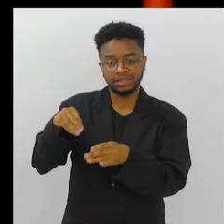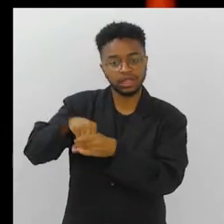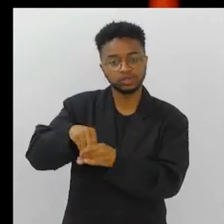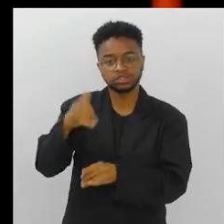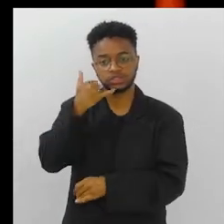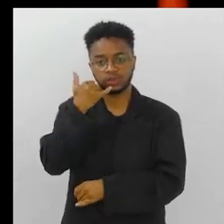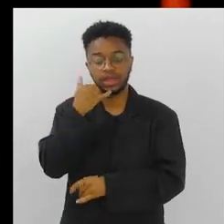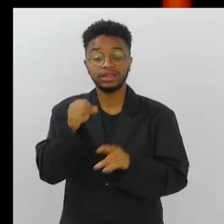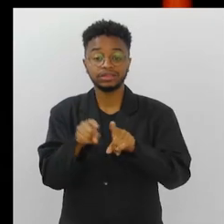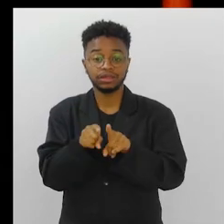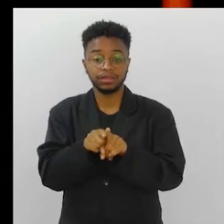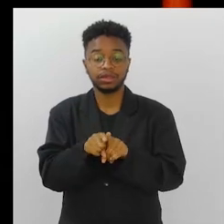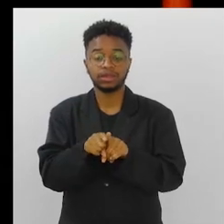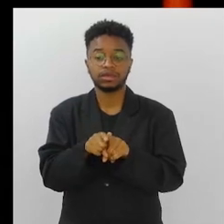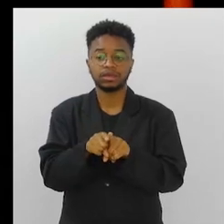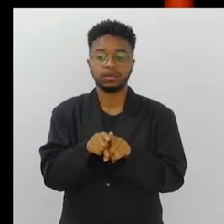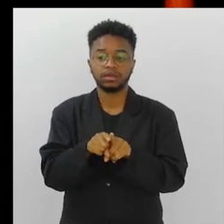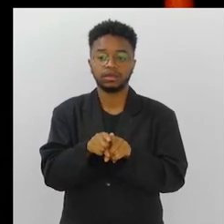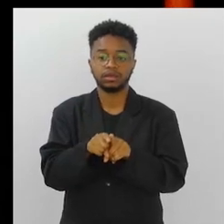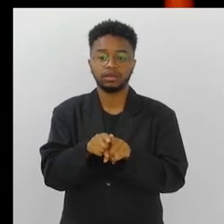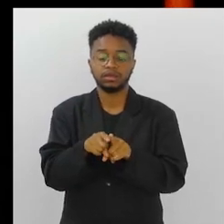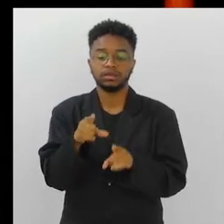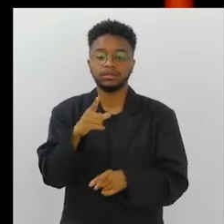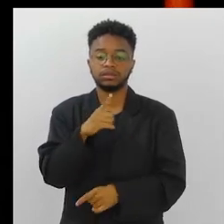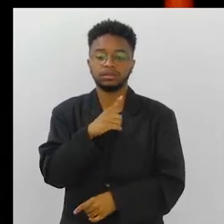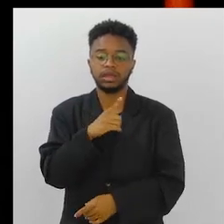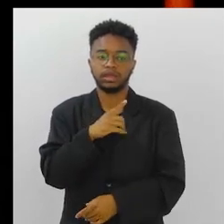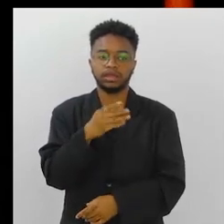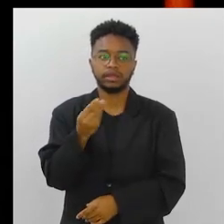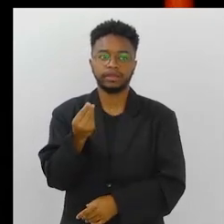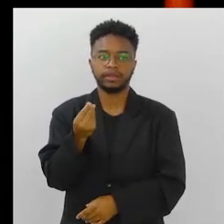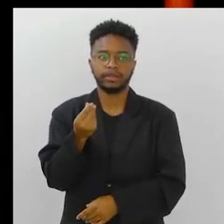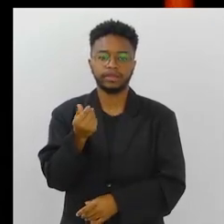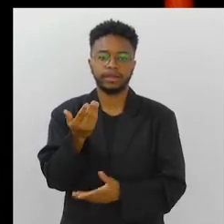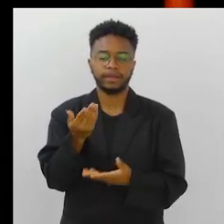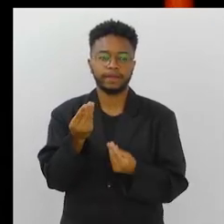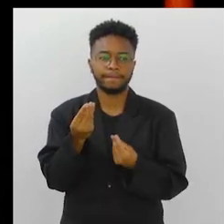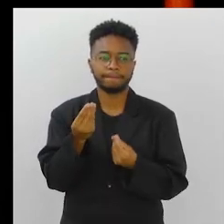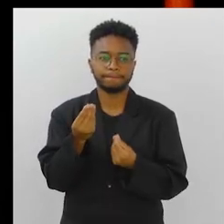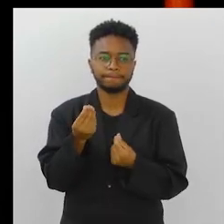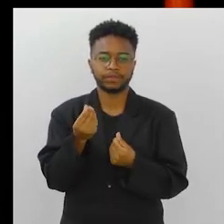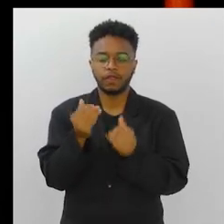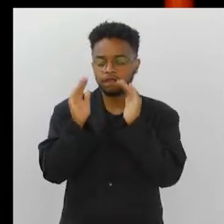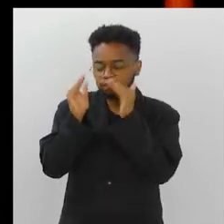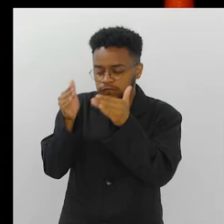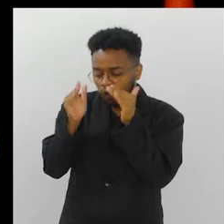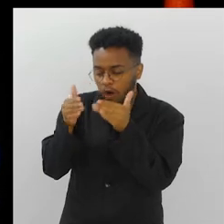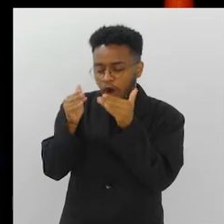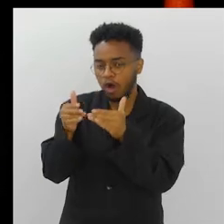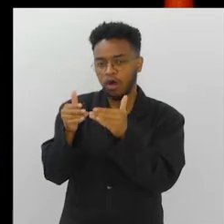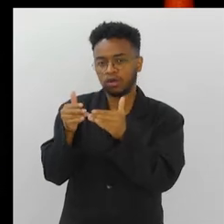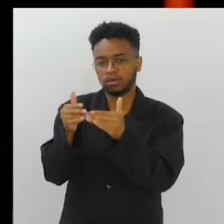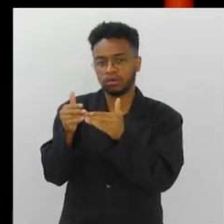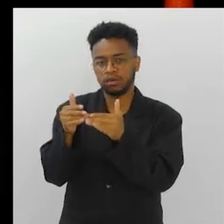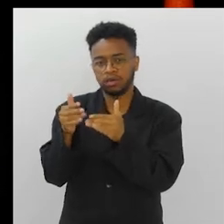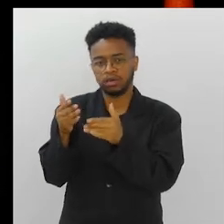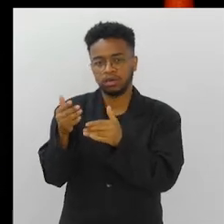para dentro do celular. Não à toa os objetos de obsessão